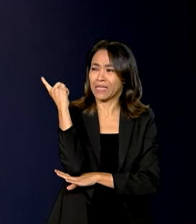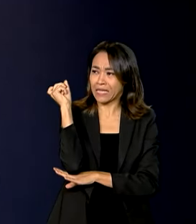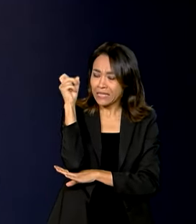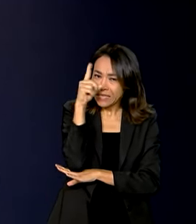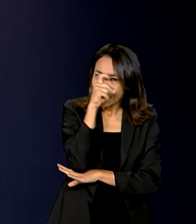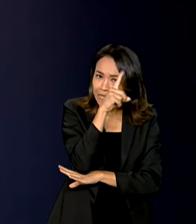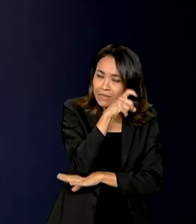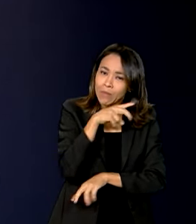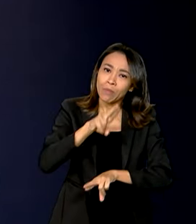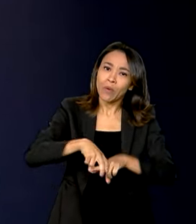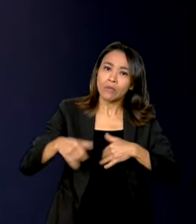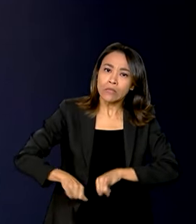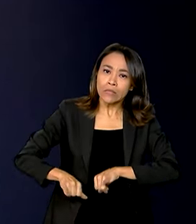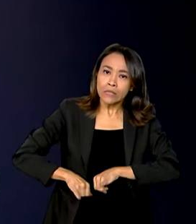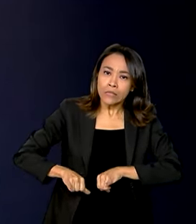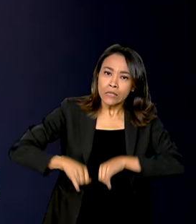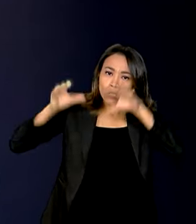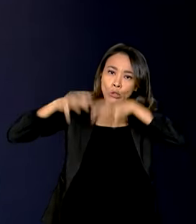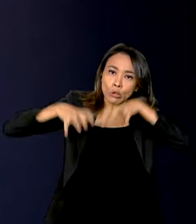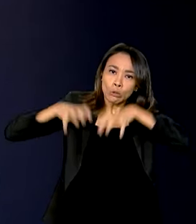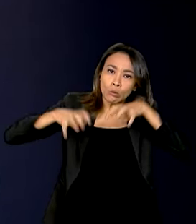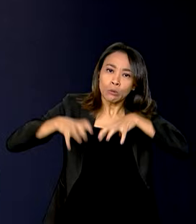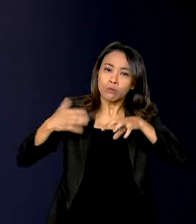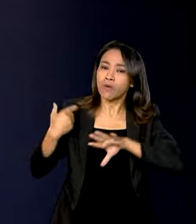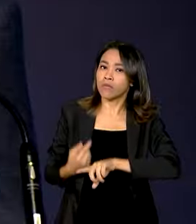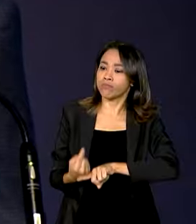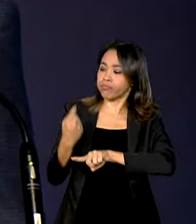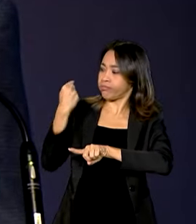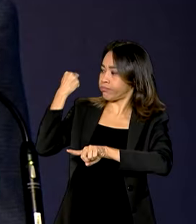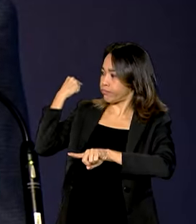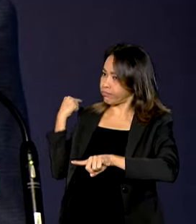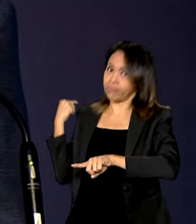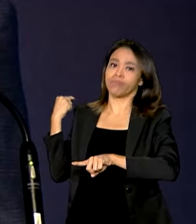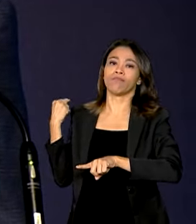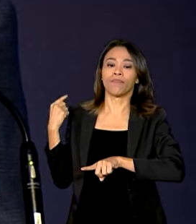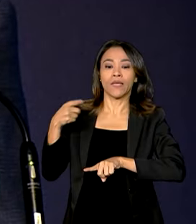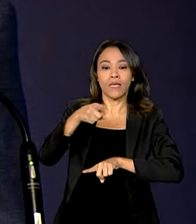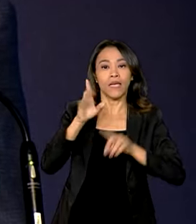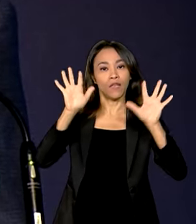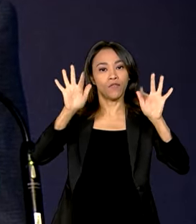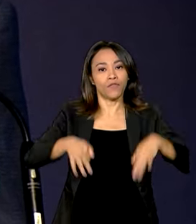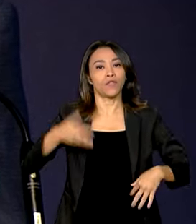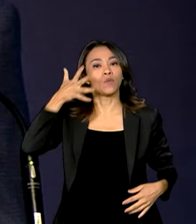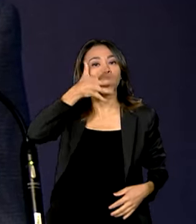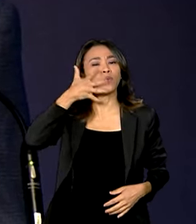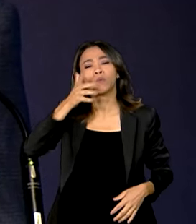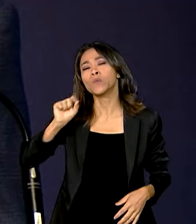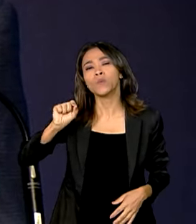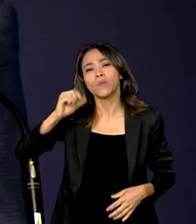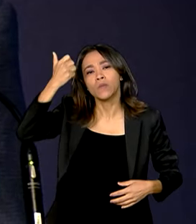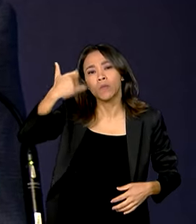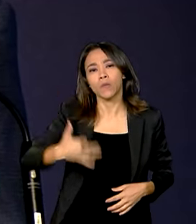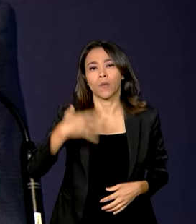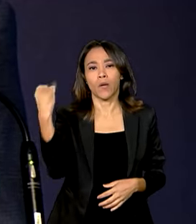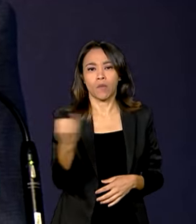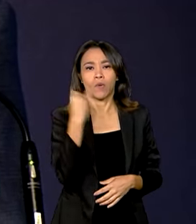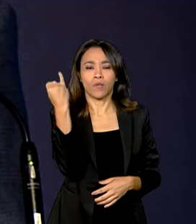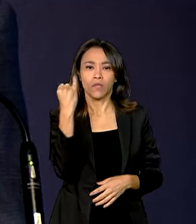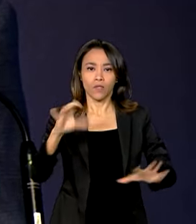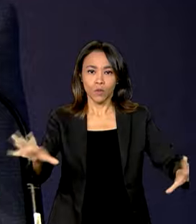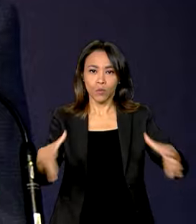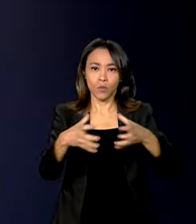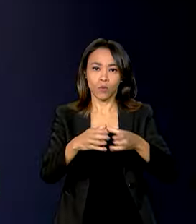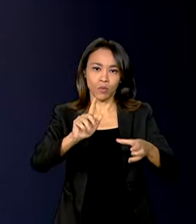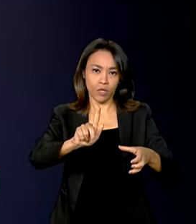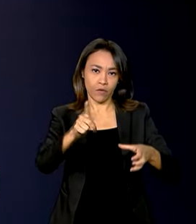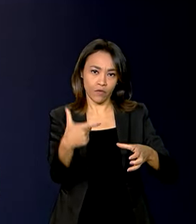pelas fortes chuvas que tem assolado o Estado nos últimos dias. E terminou o discurso falando da importância do G20 para a comunidade